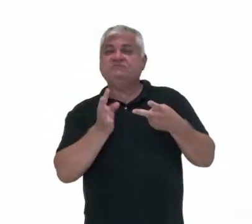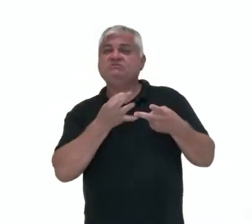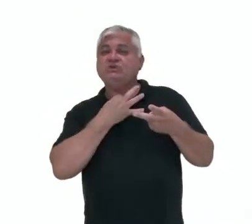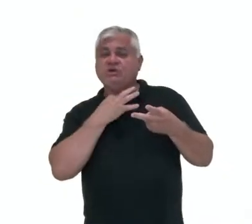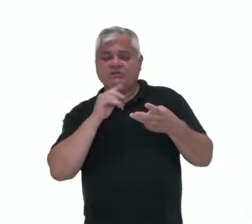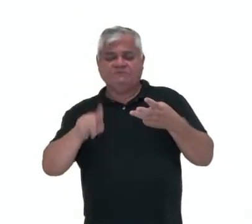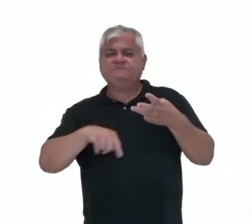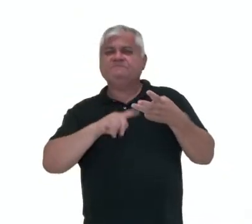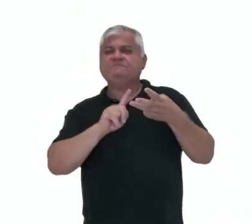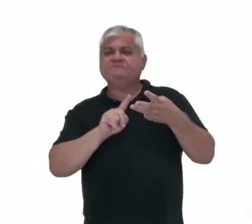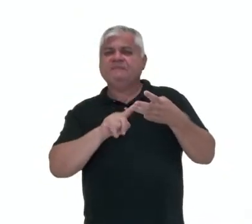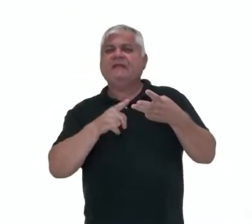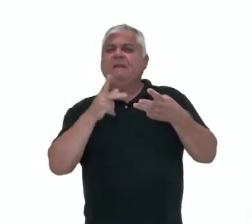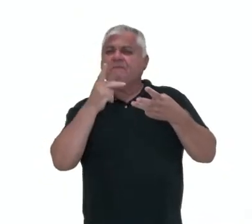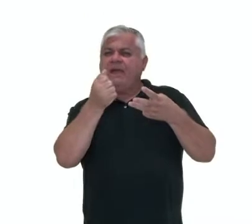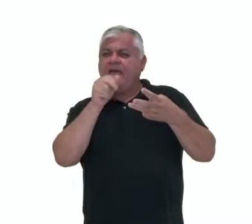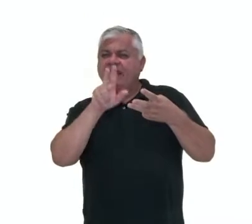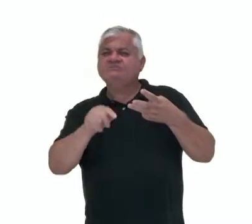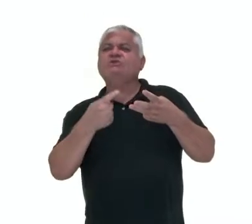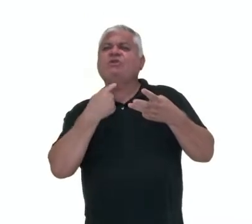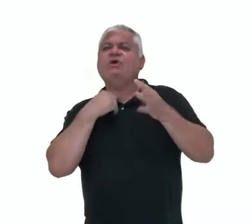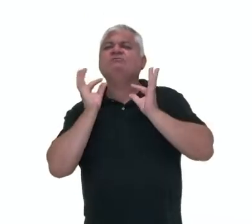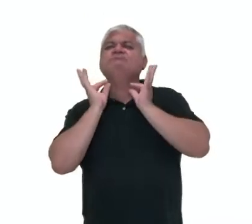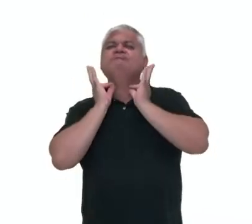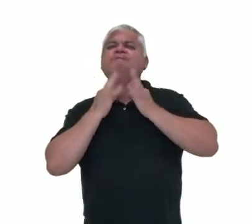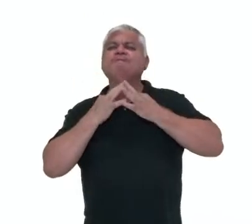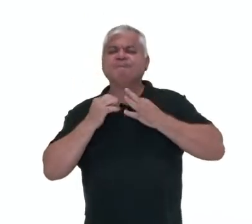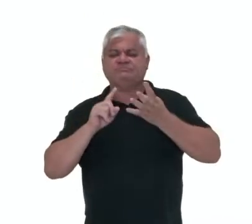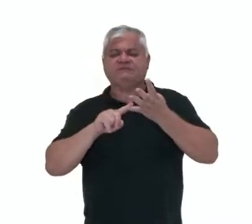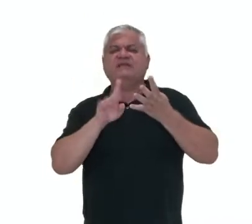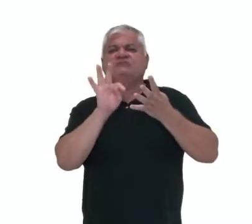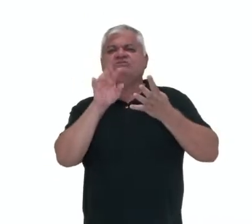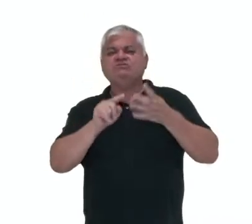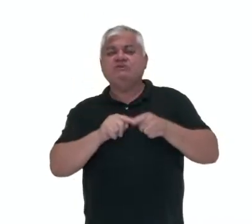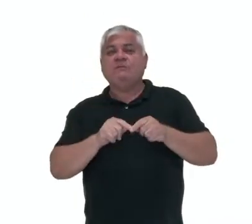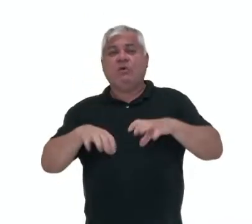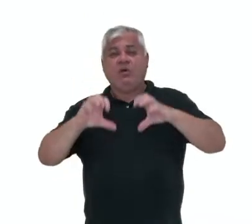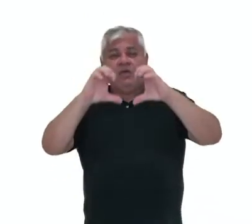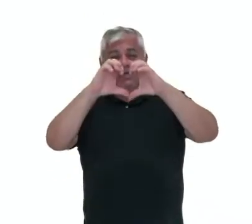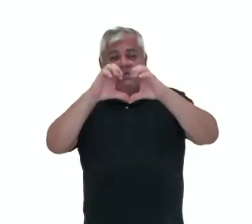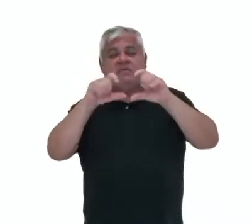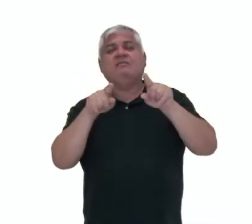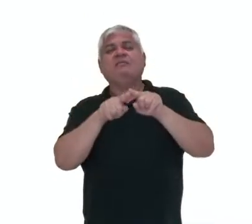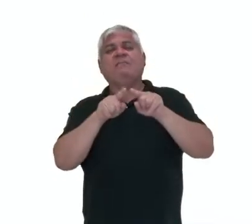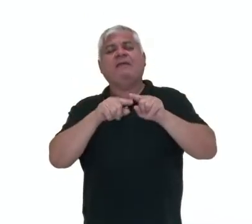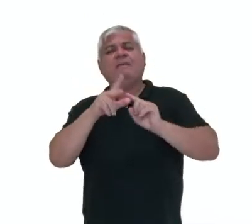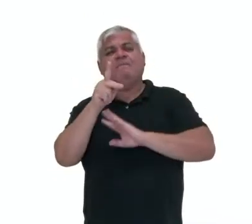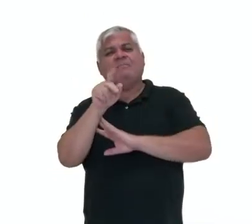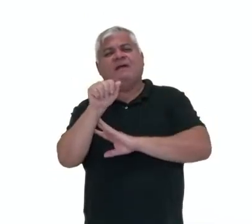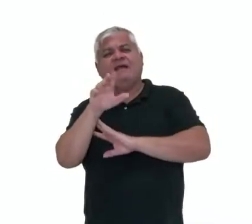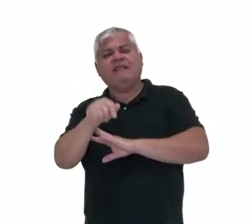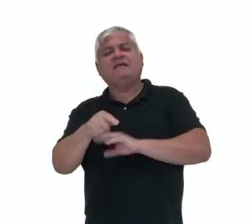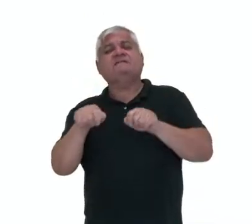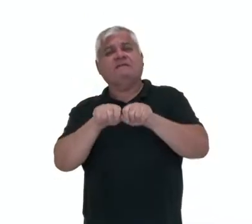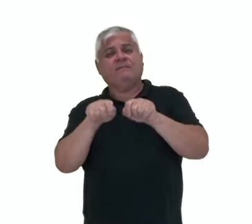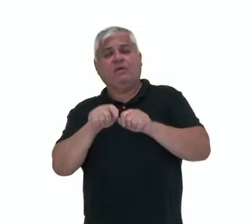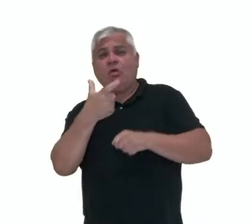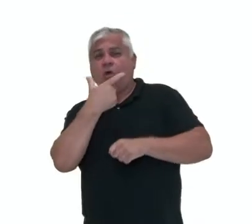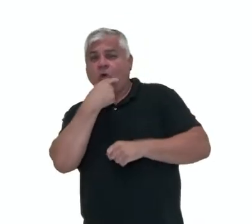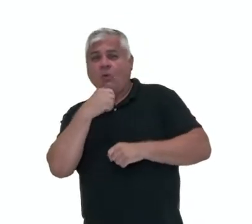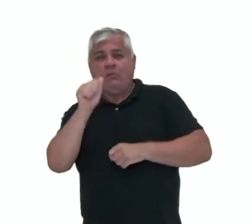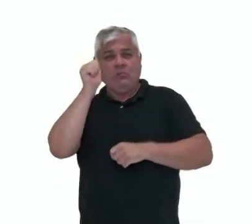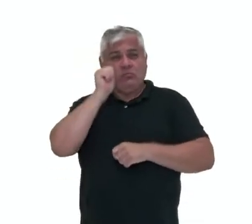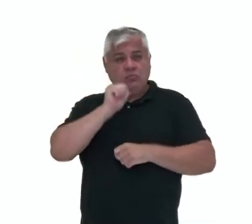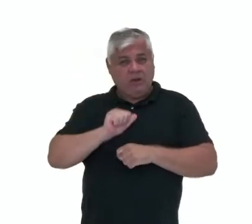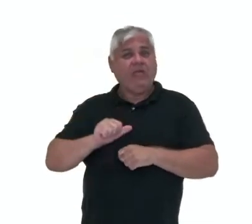tireoide, paratireoide, timo, suprarrenais, pâncreas e as glândulas sexuais. Então